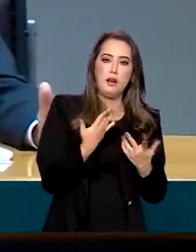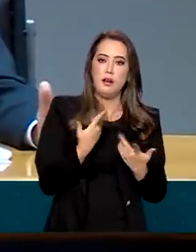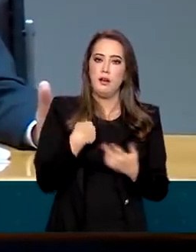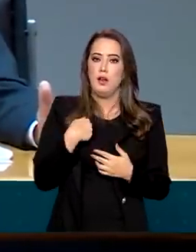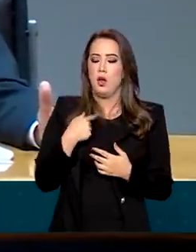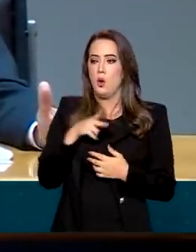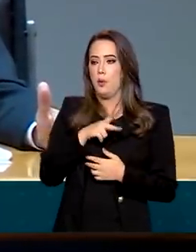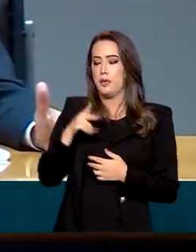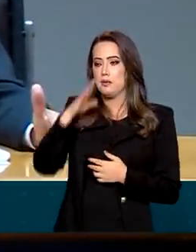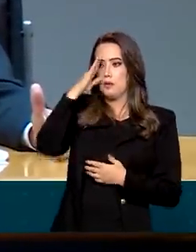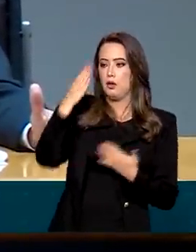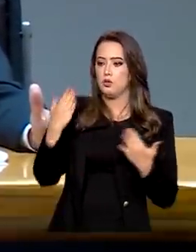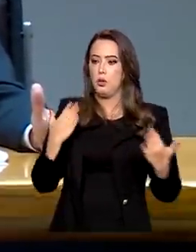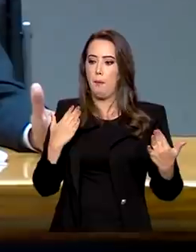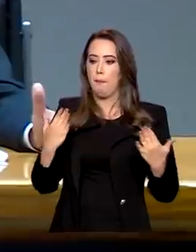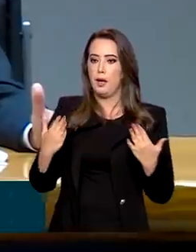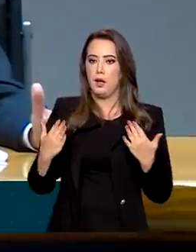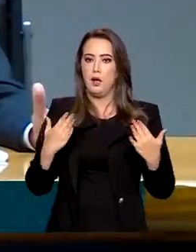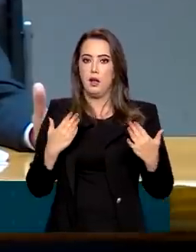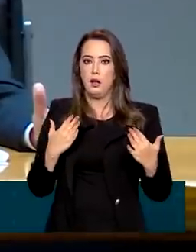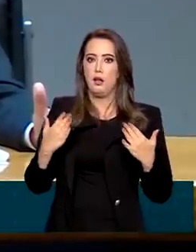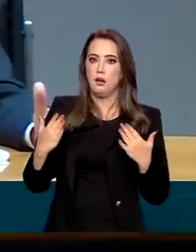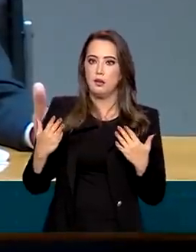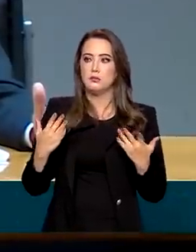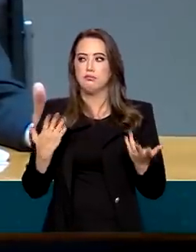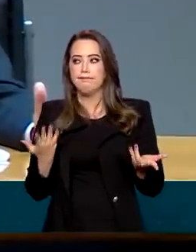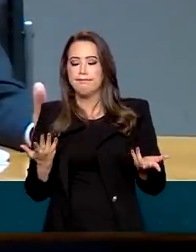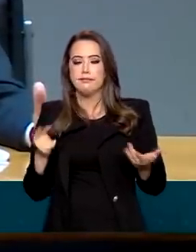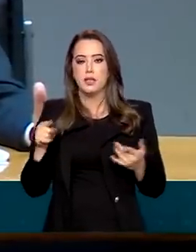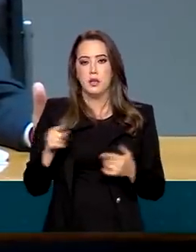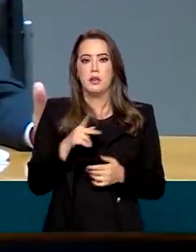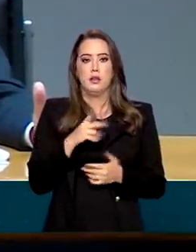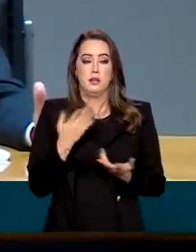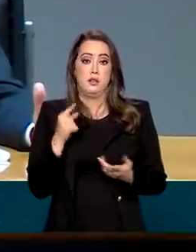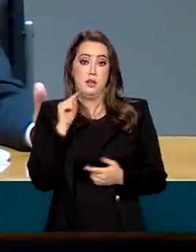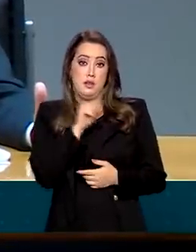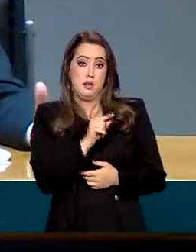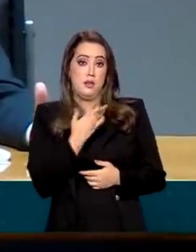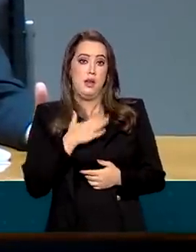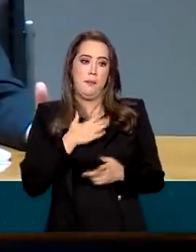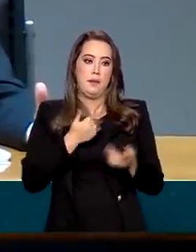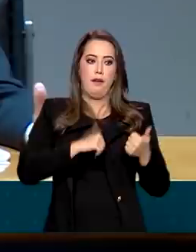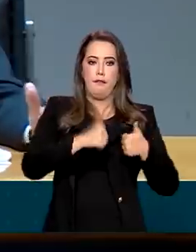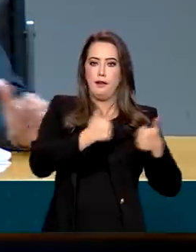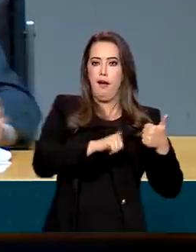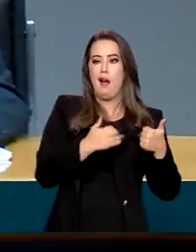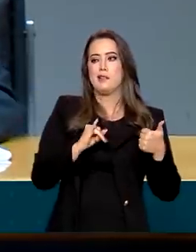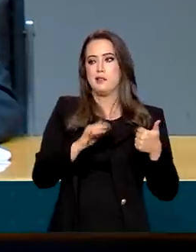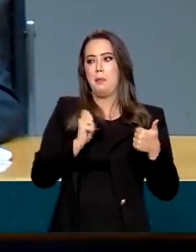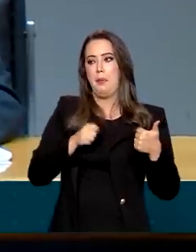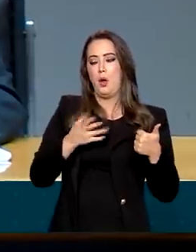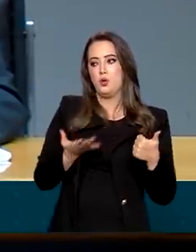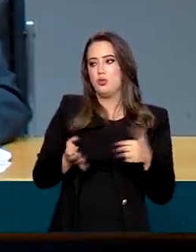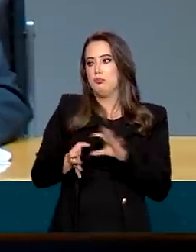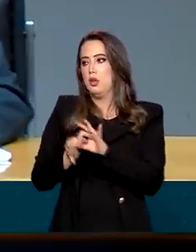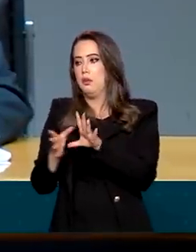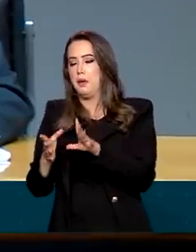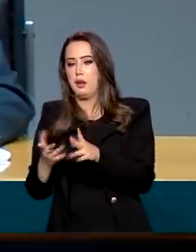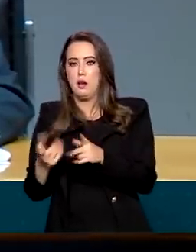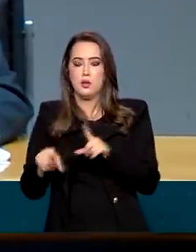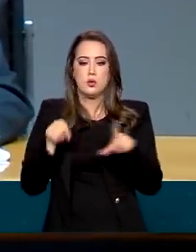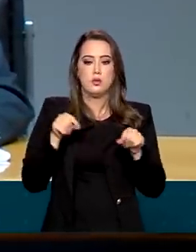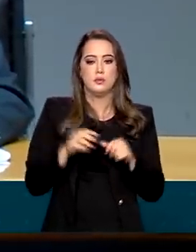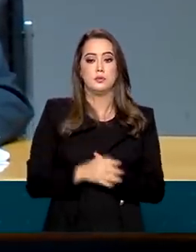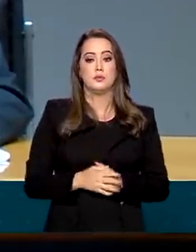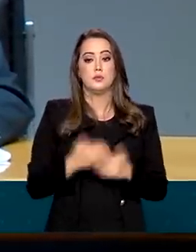a minha é avaliar, até onde está indo não pode ir para não desorganizar a economia. O que eu posso dizer é que eu estou nomeando